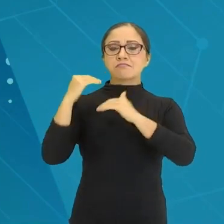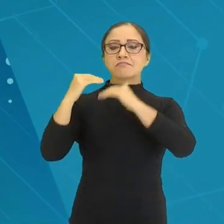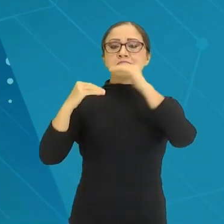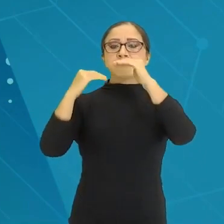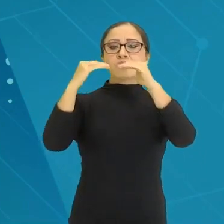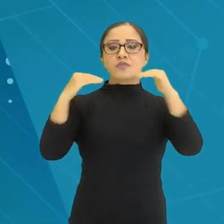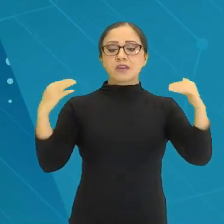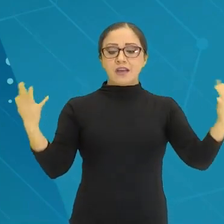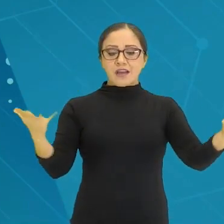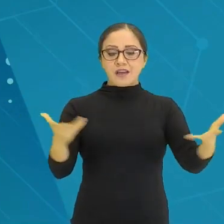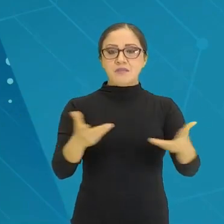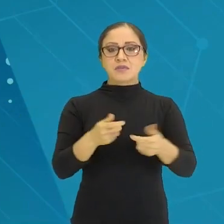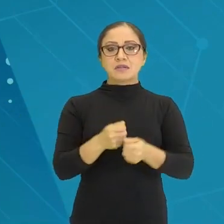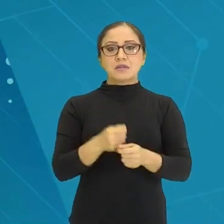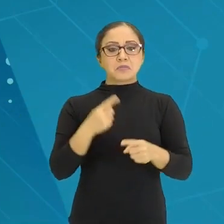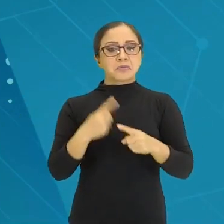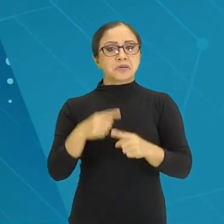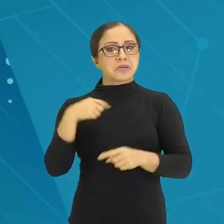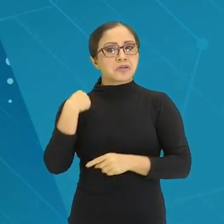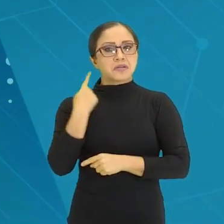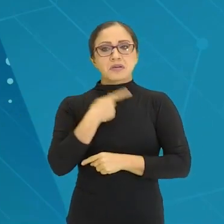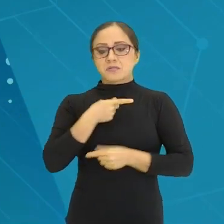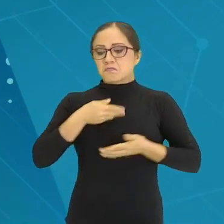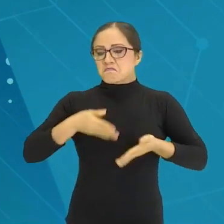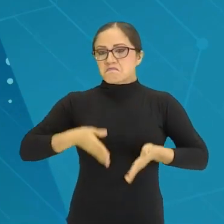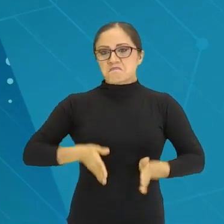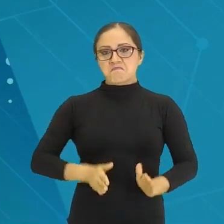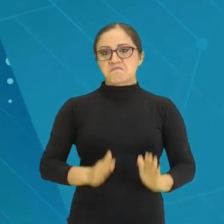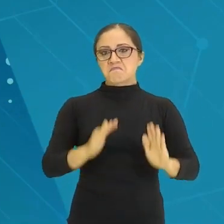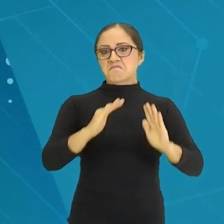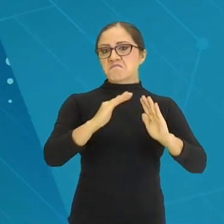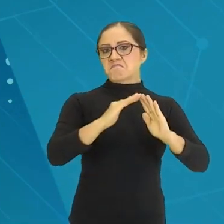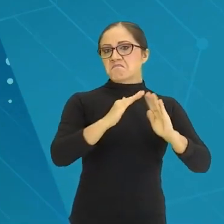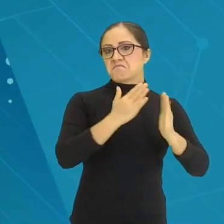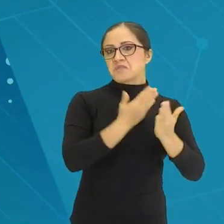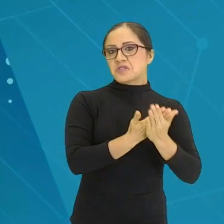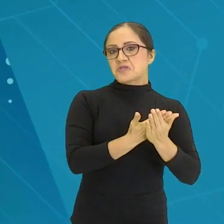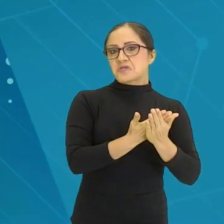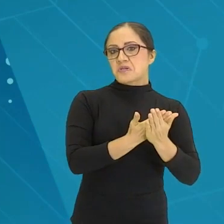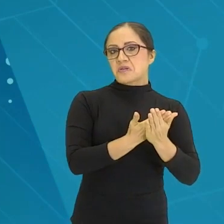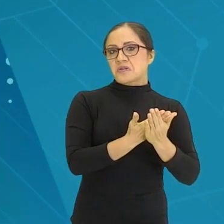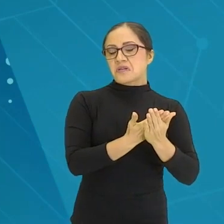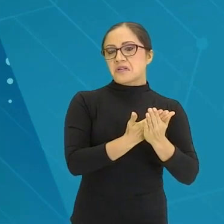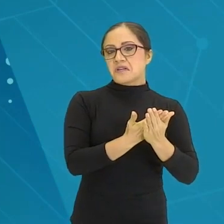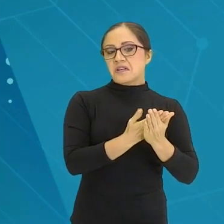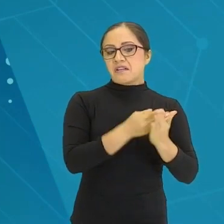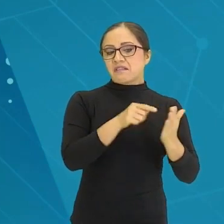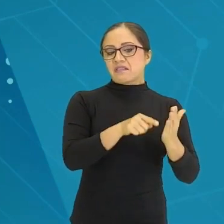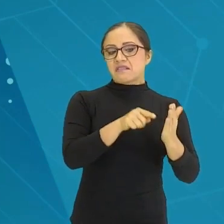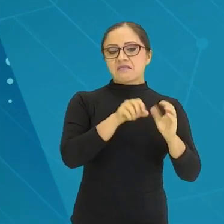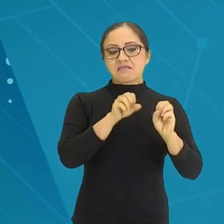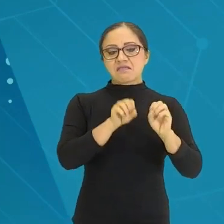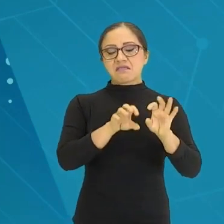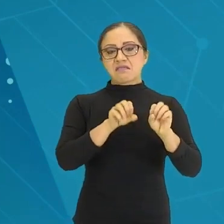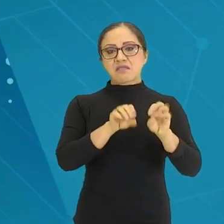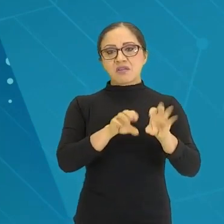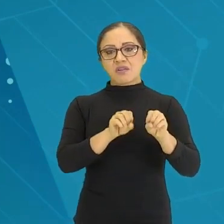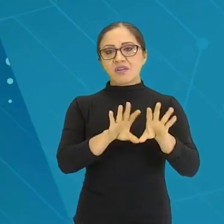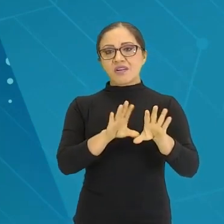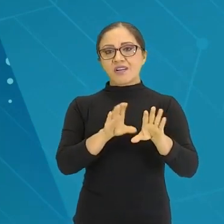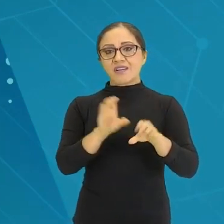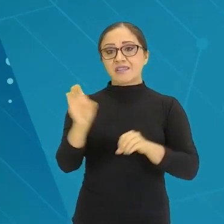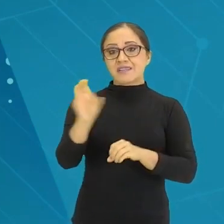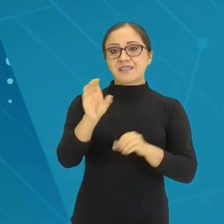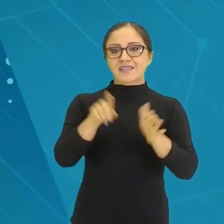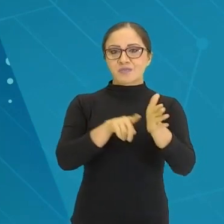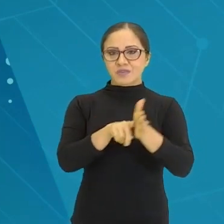porque nós não nascemos numa escola que trabalhou com o ensino de ciências por investigação. A escola que a gente